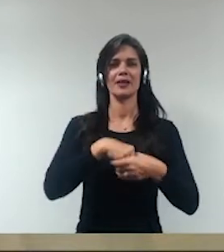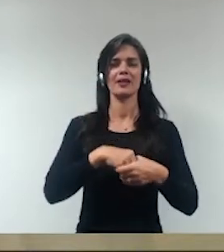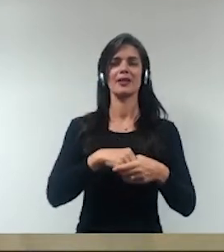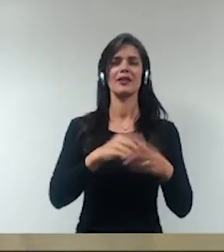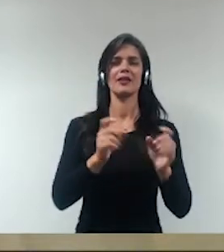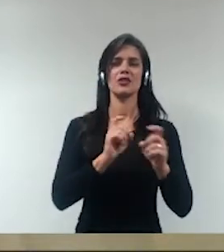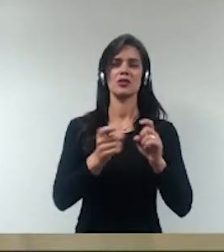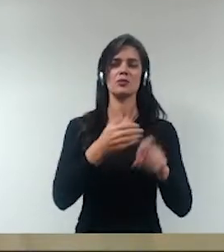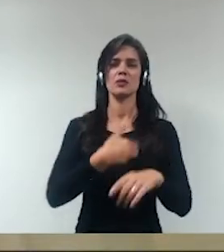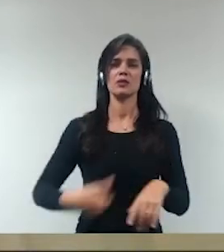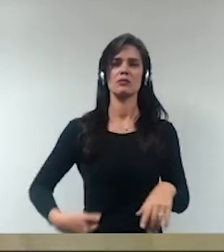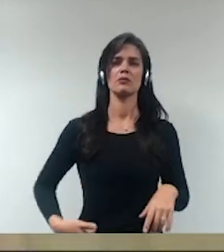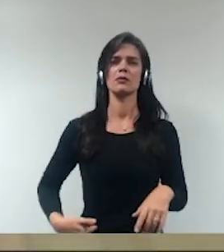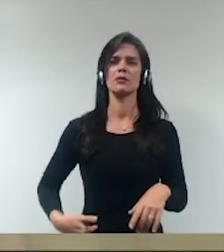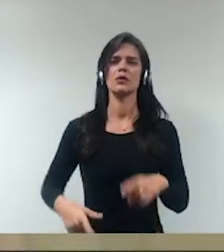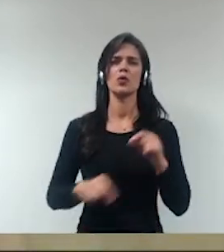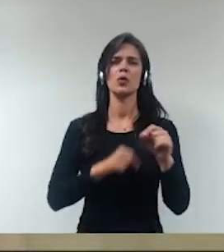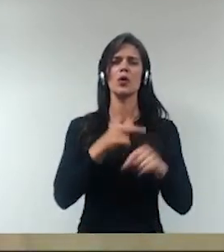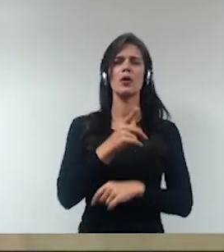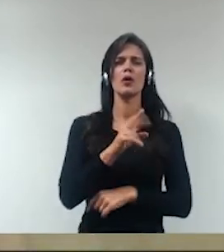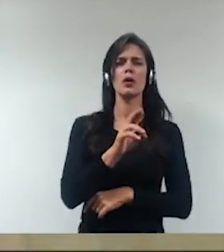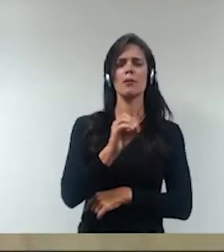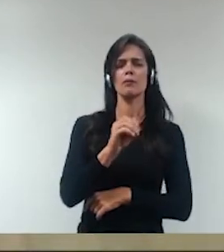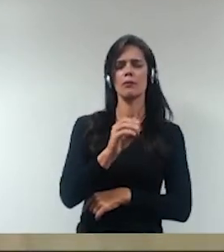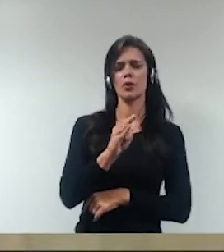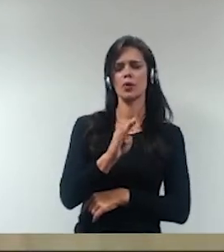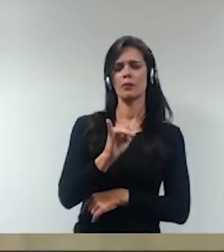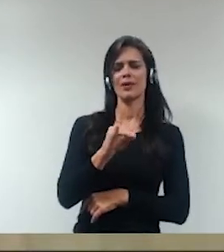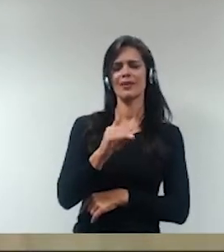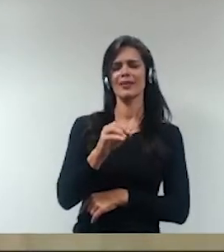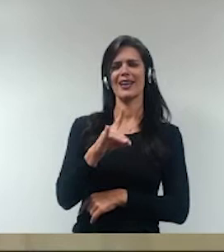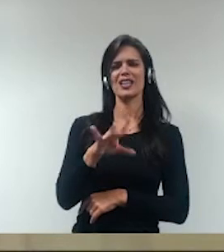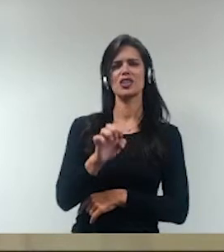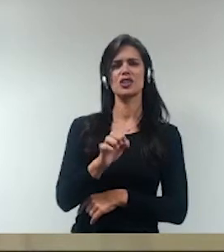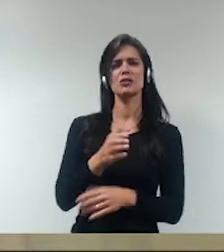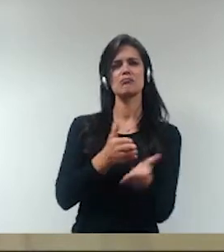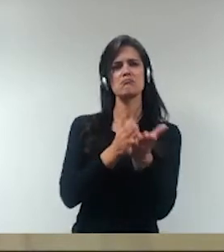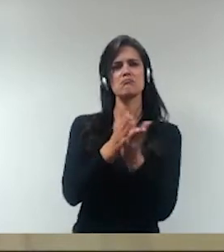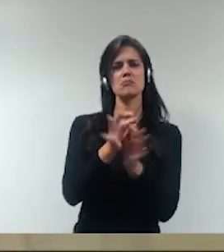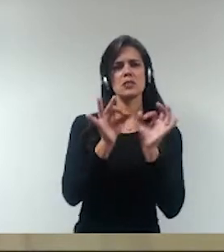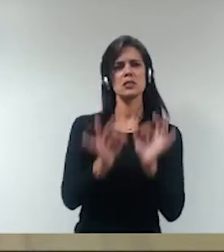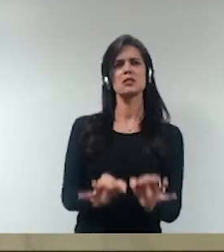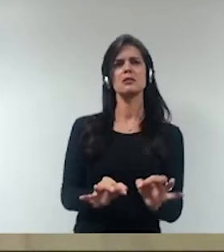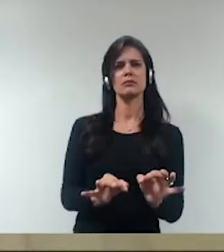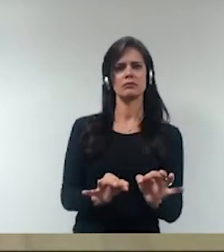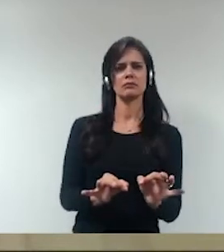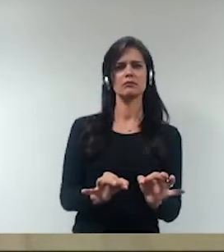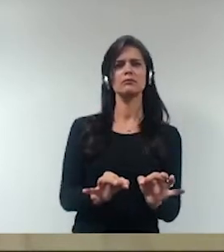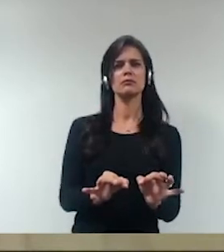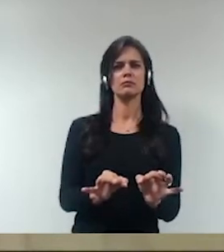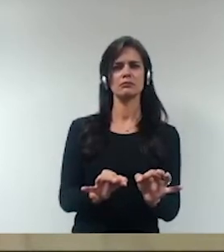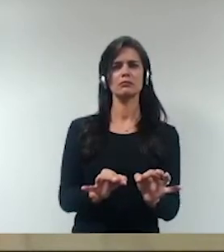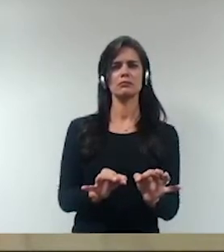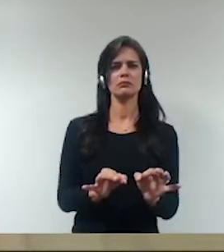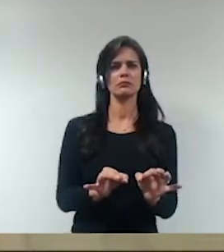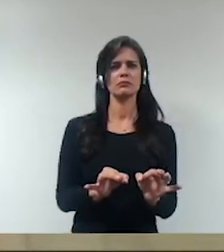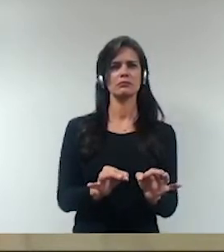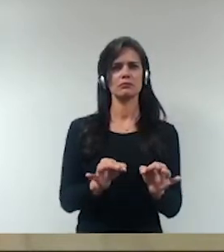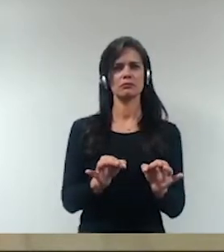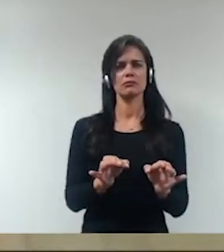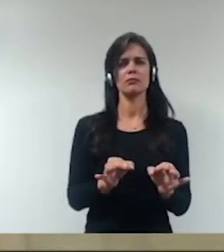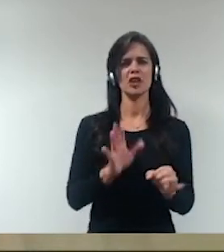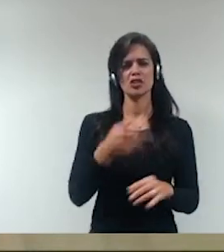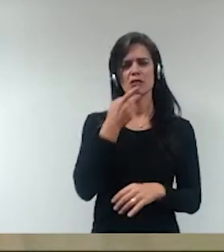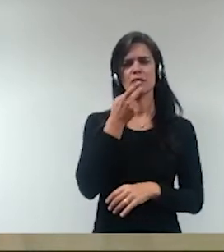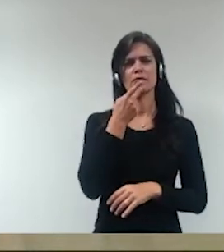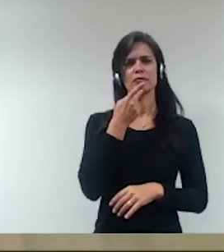pública, né? E o que é probidade? Probidade é integridade, é sinônimo de integridade, retidão de caráter, como